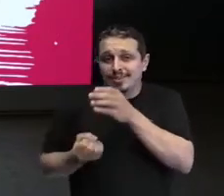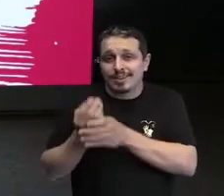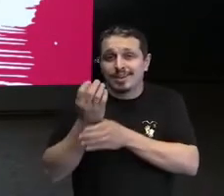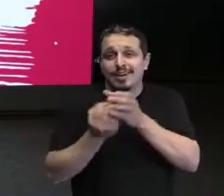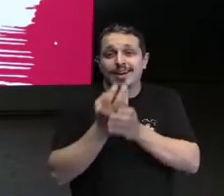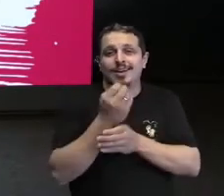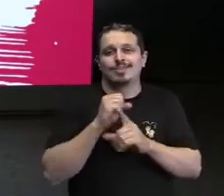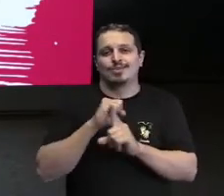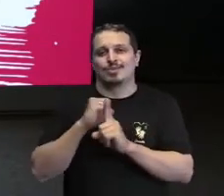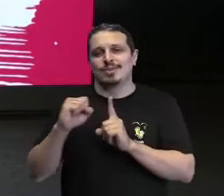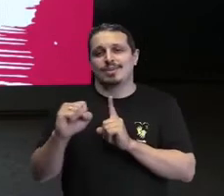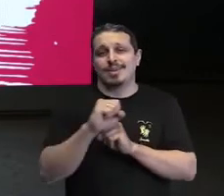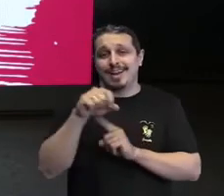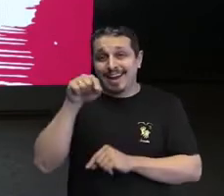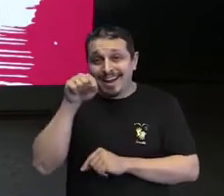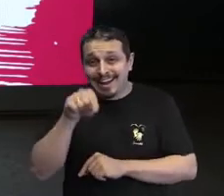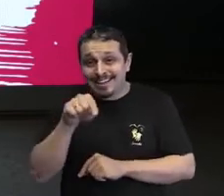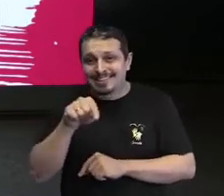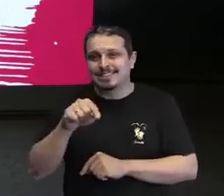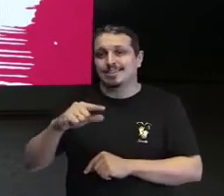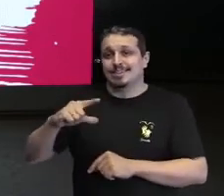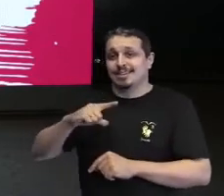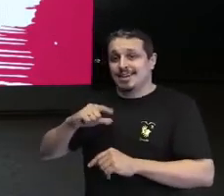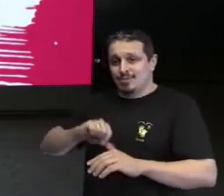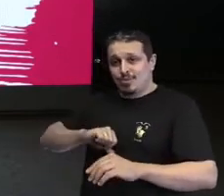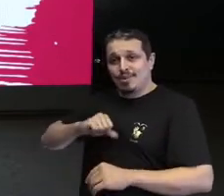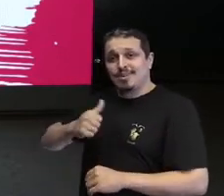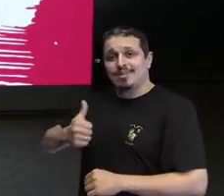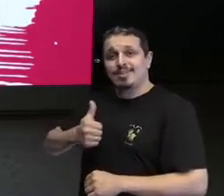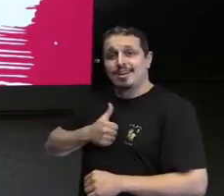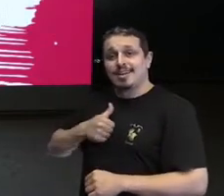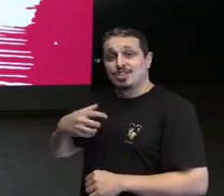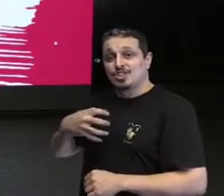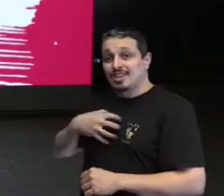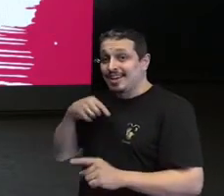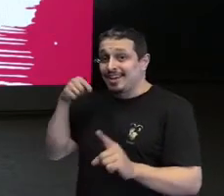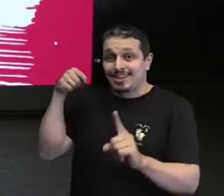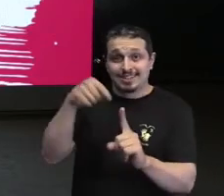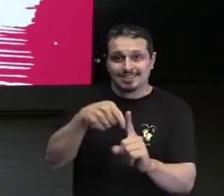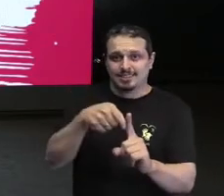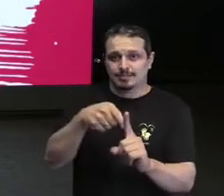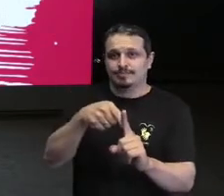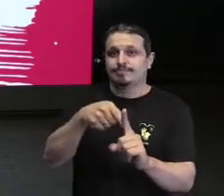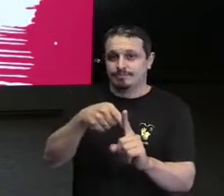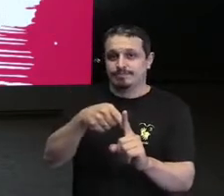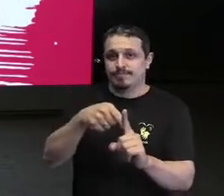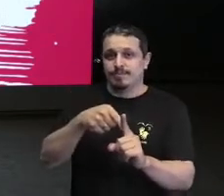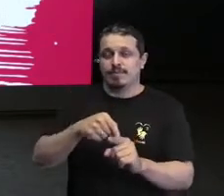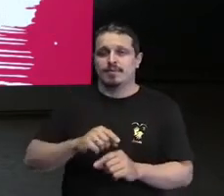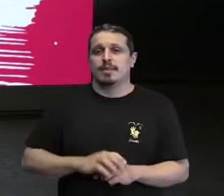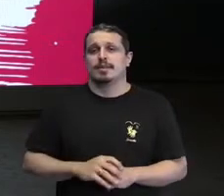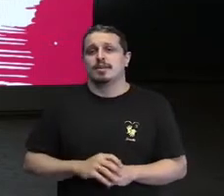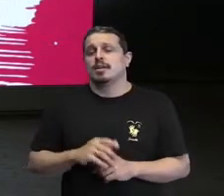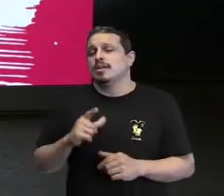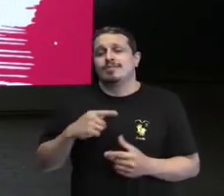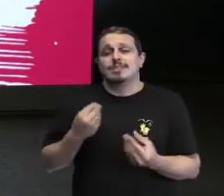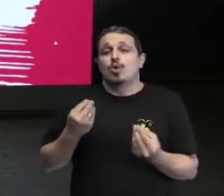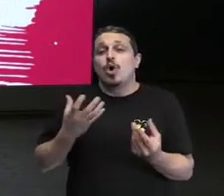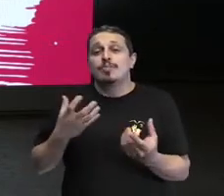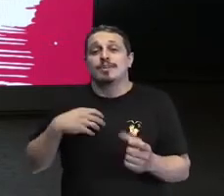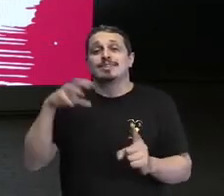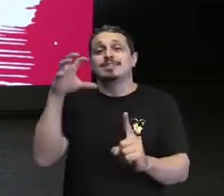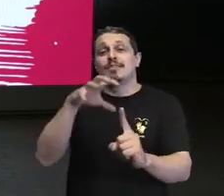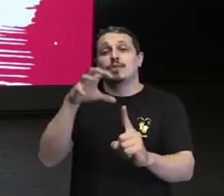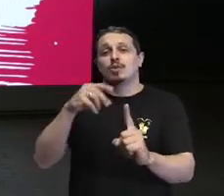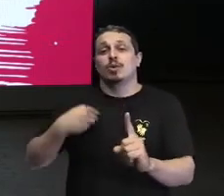tivesse o tipo de atitude que ela tem hoje e o quanto isso impacta na vida das pessoas. O